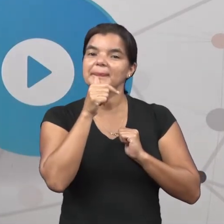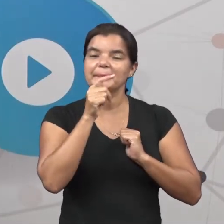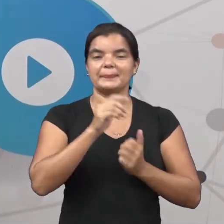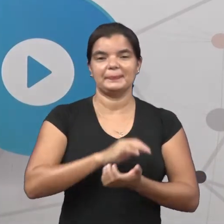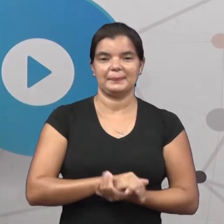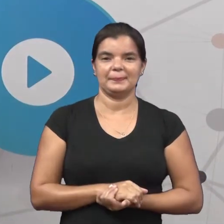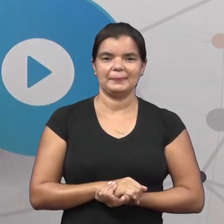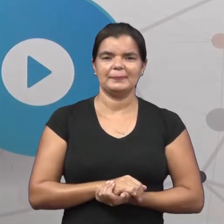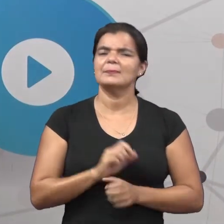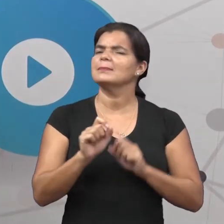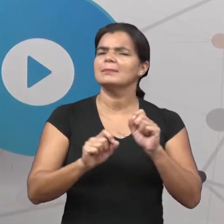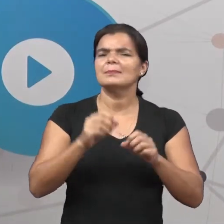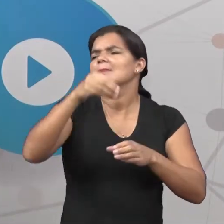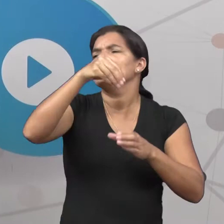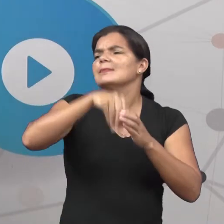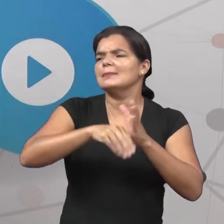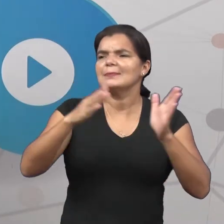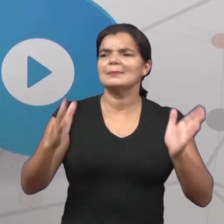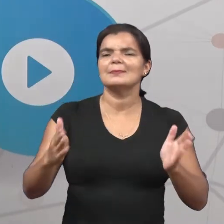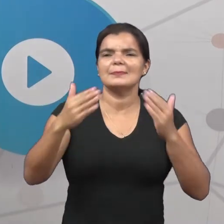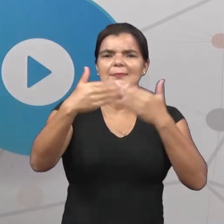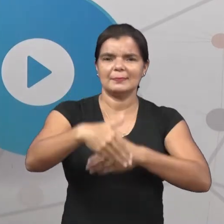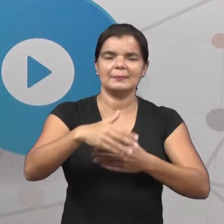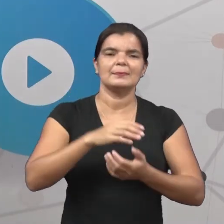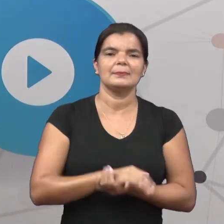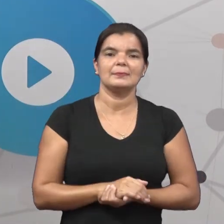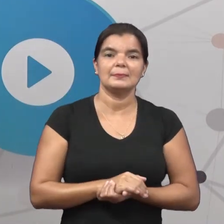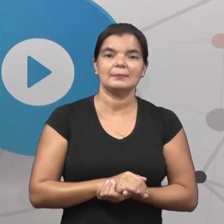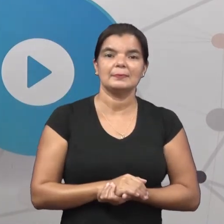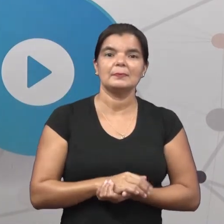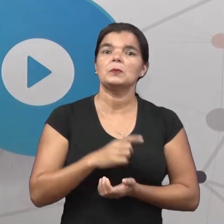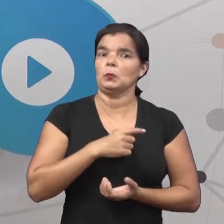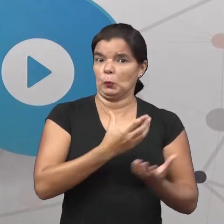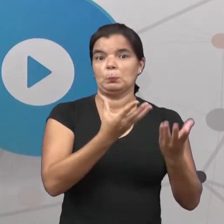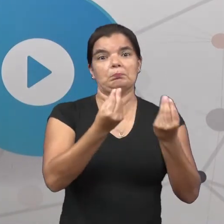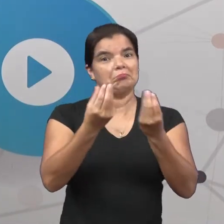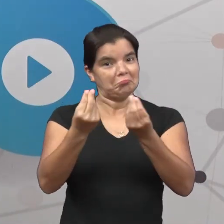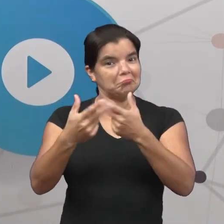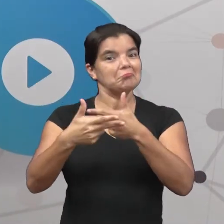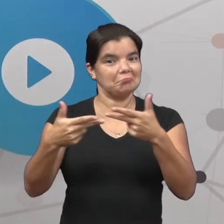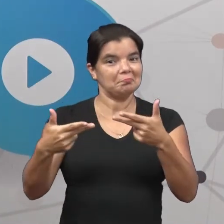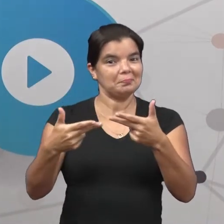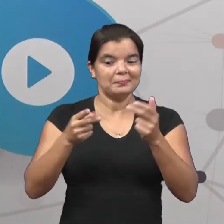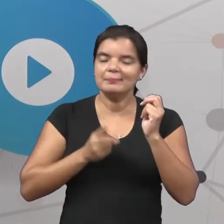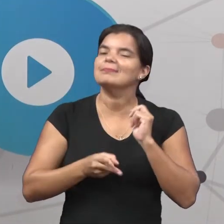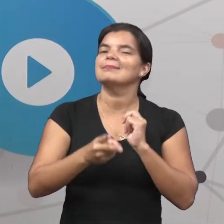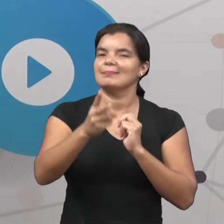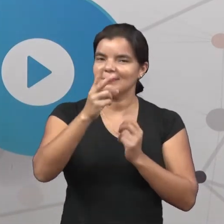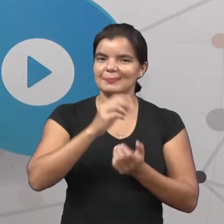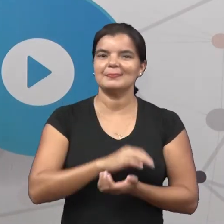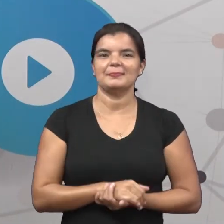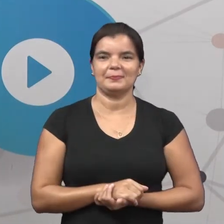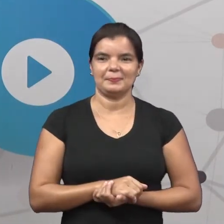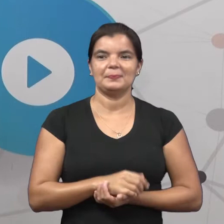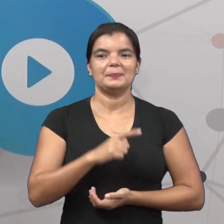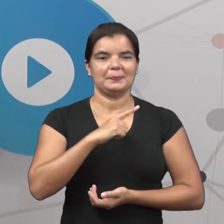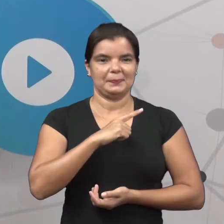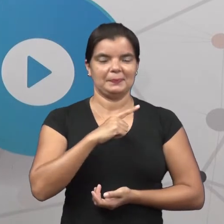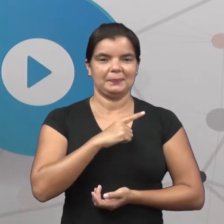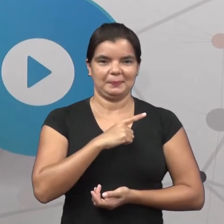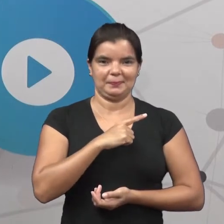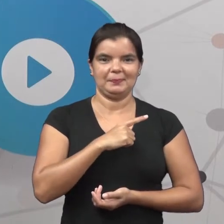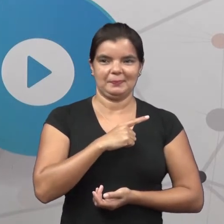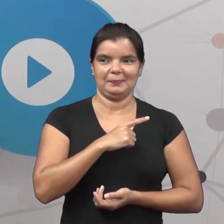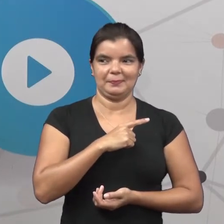O que mais há na caixa dos mistérios? Tem tanta coisa, não é? Então, vamos continuar. Nós temos uma